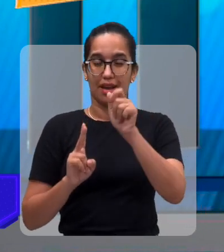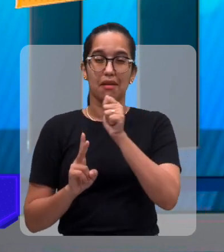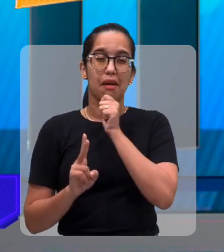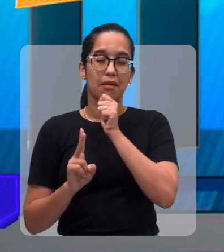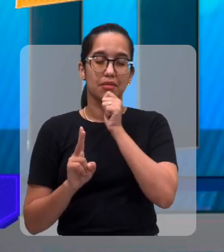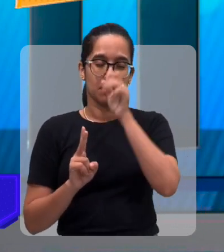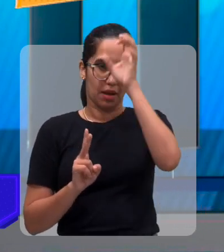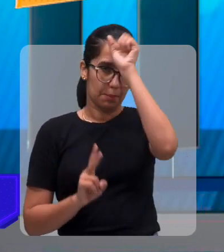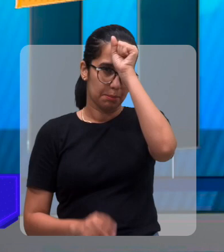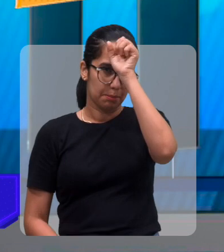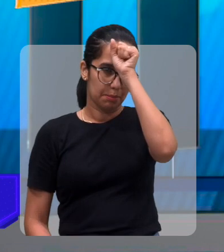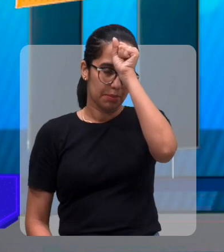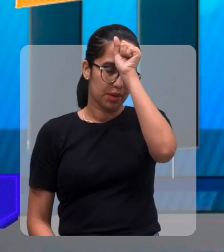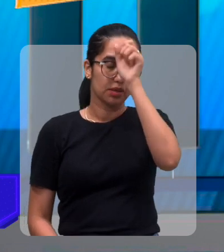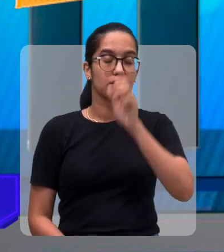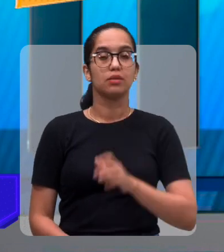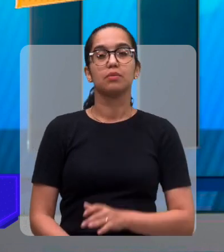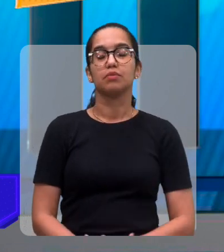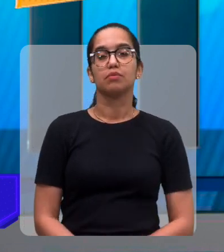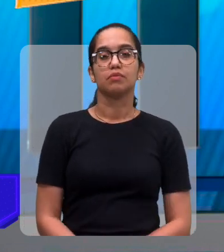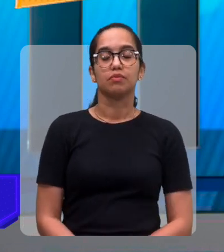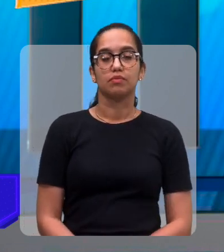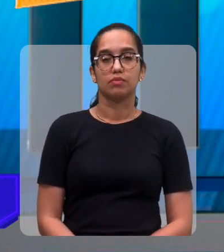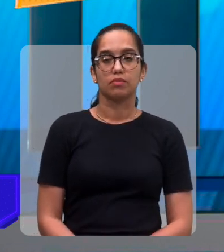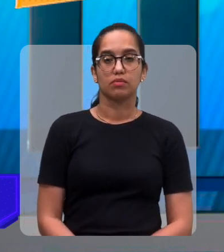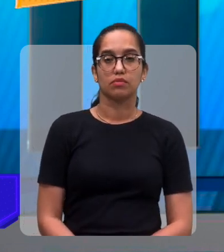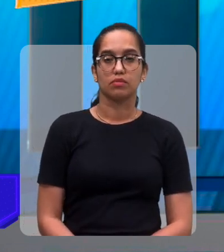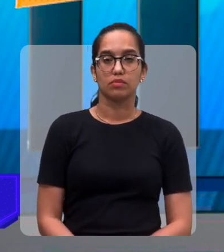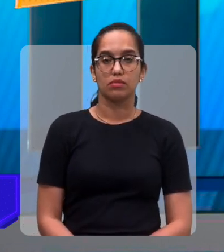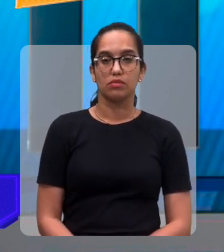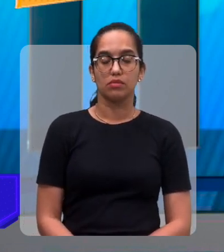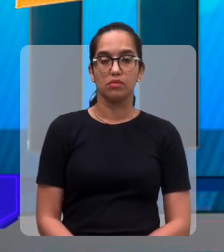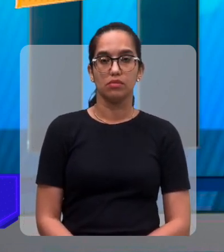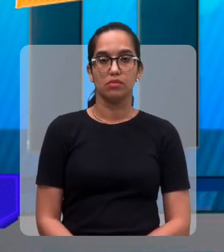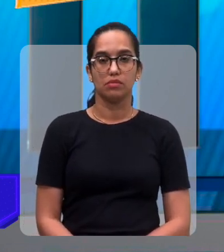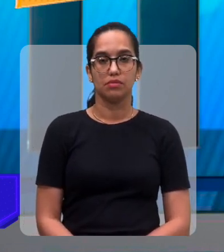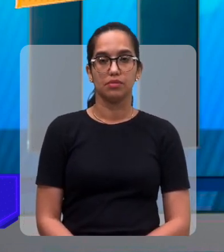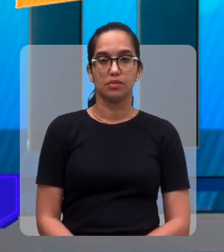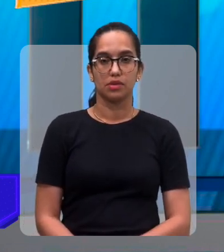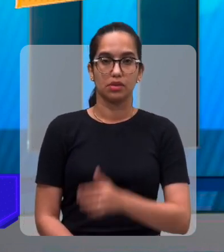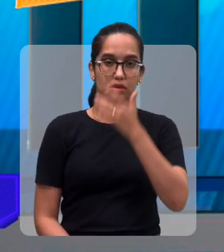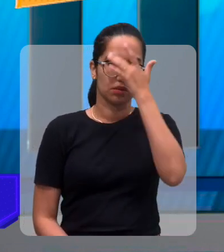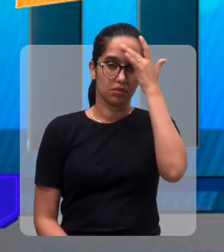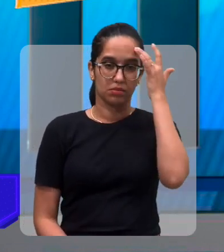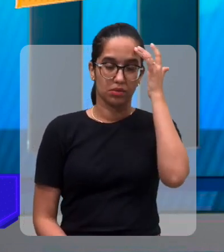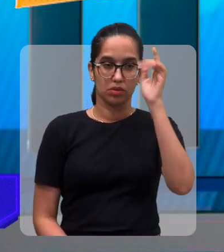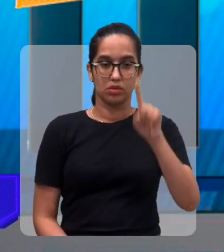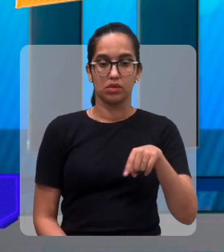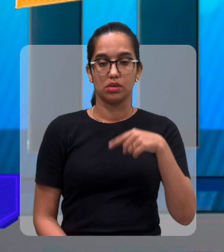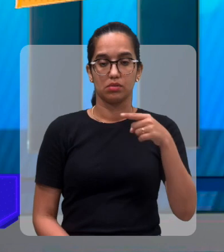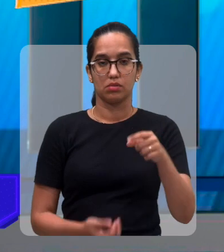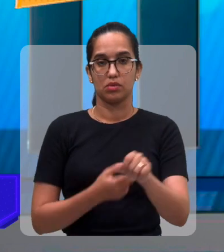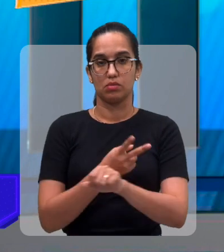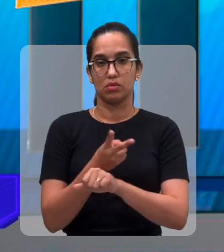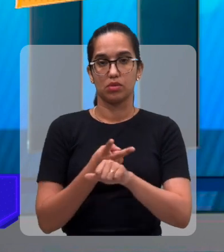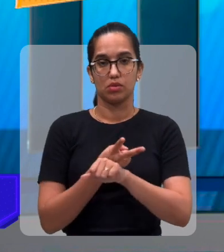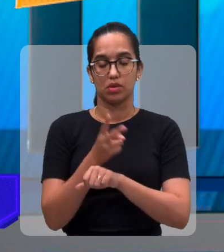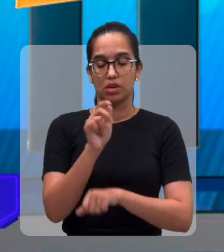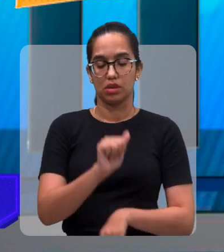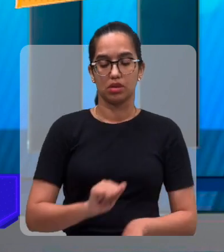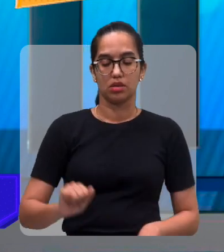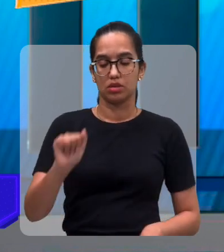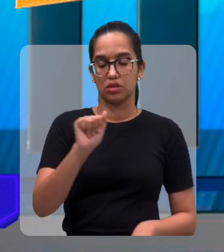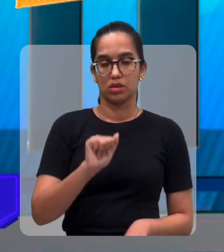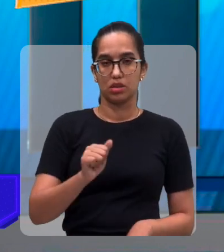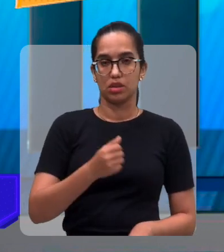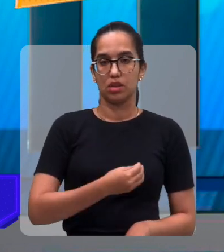pessoas que estão iniciando na música, né? E essas pessoas poderão procurar nós, né? Lá na Associação dos Cegos.